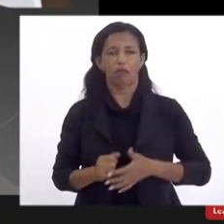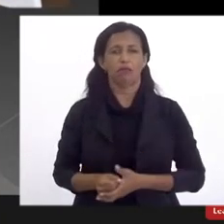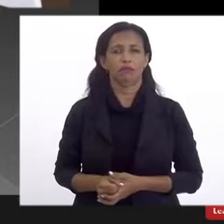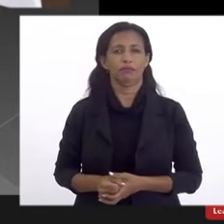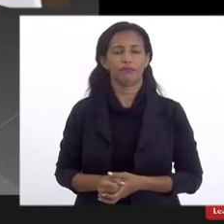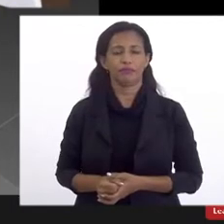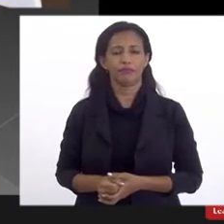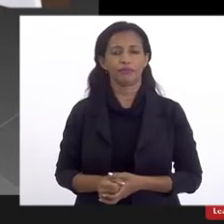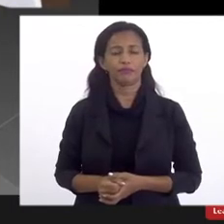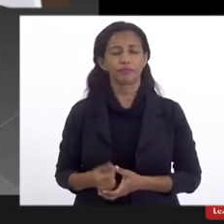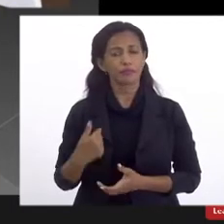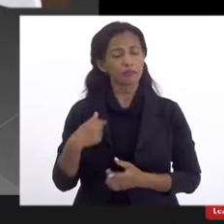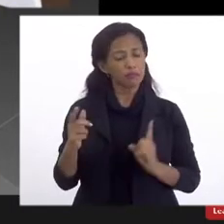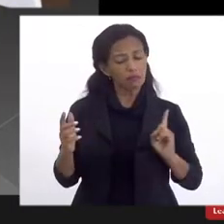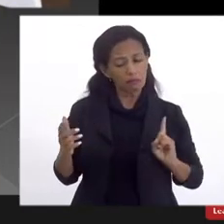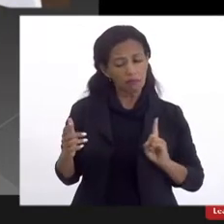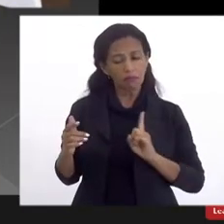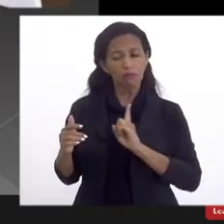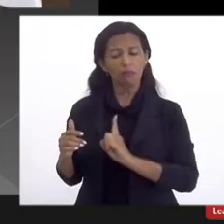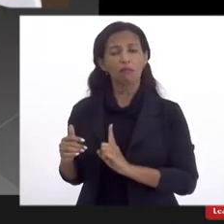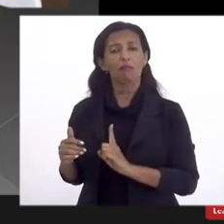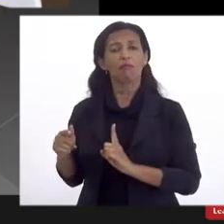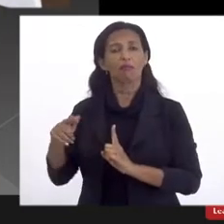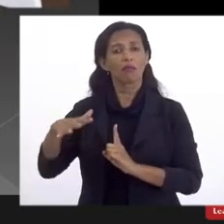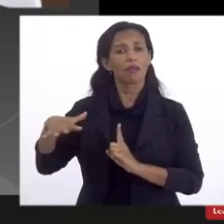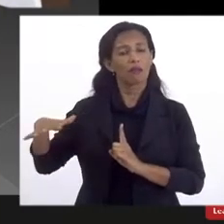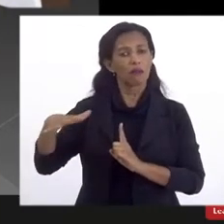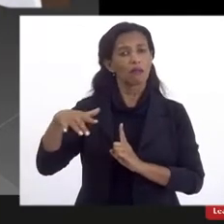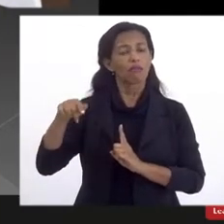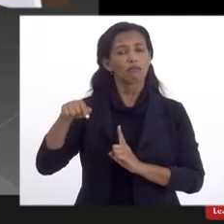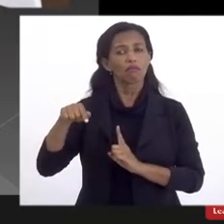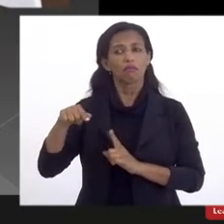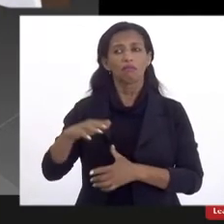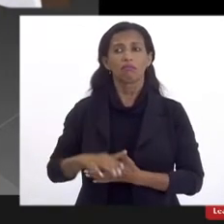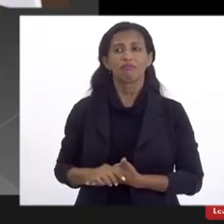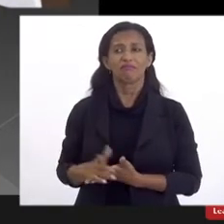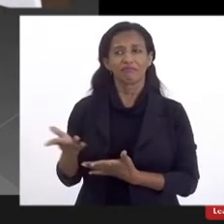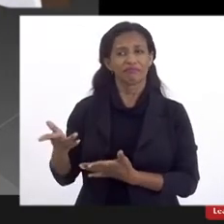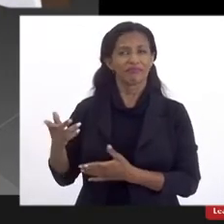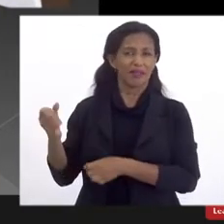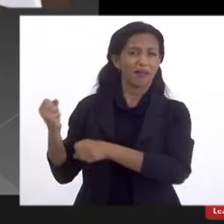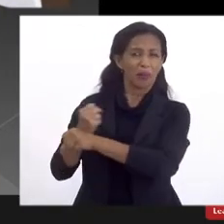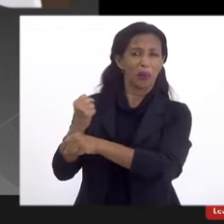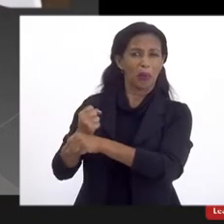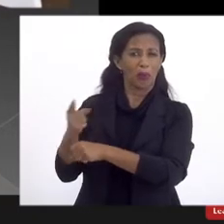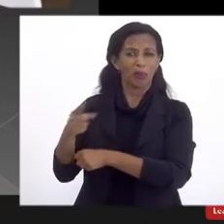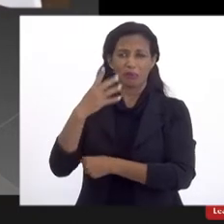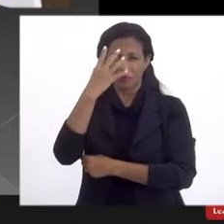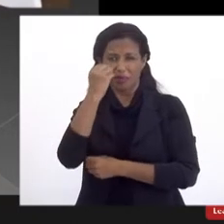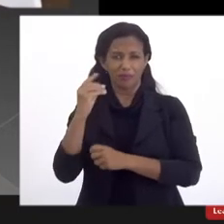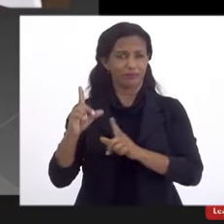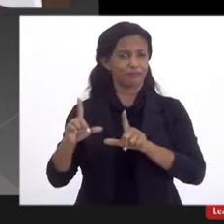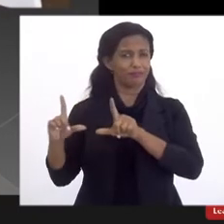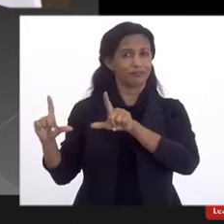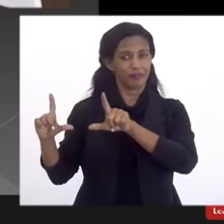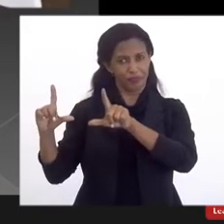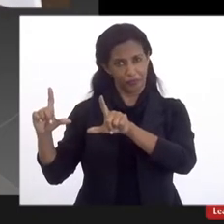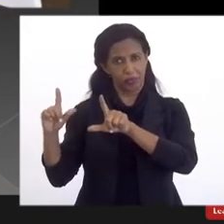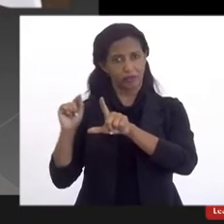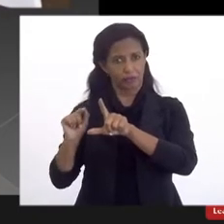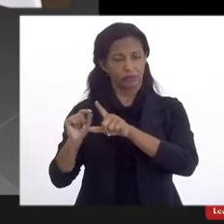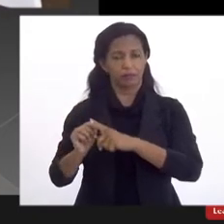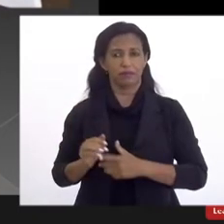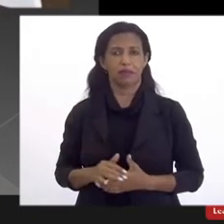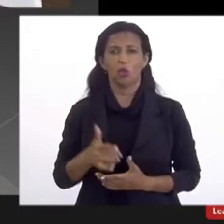ele estava nessas condições em 2016, se não me engano,